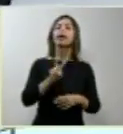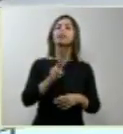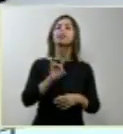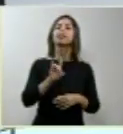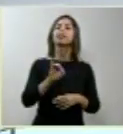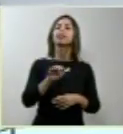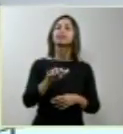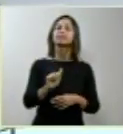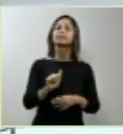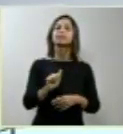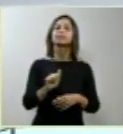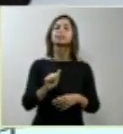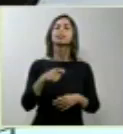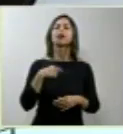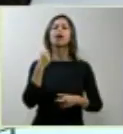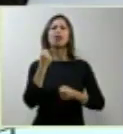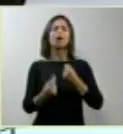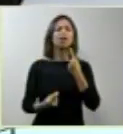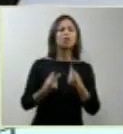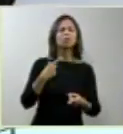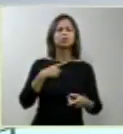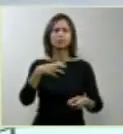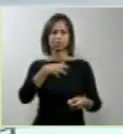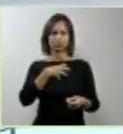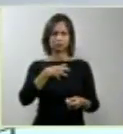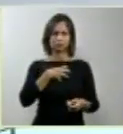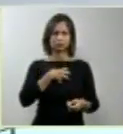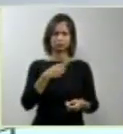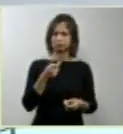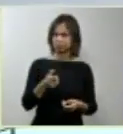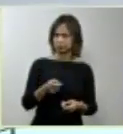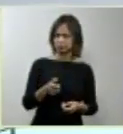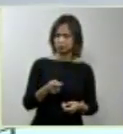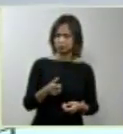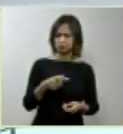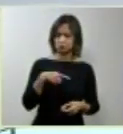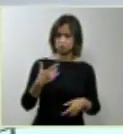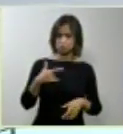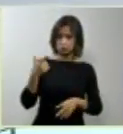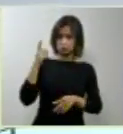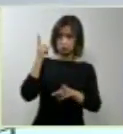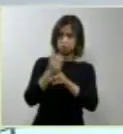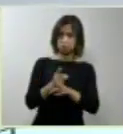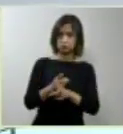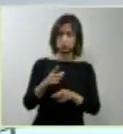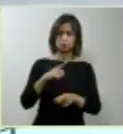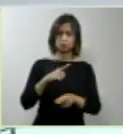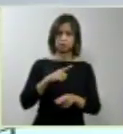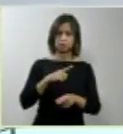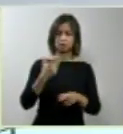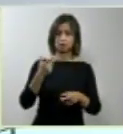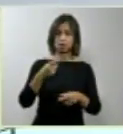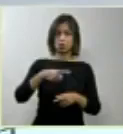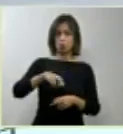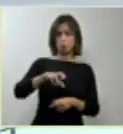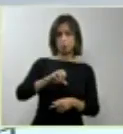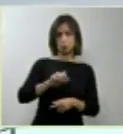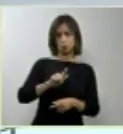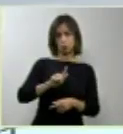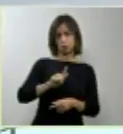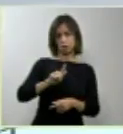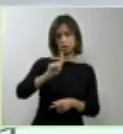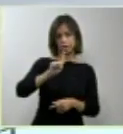algumas situações, poucas infelizmente, onde o diagnóstico é de certeza e o prognóstico é de certeza.